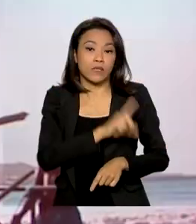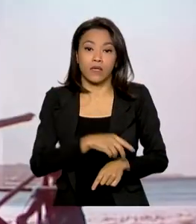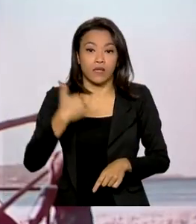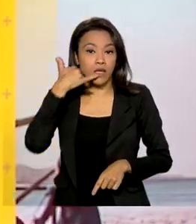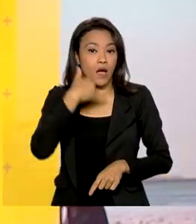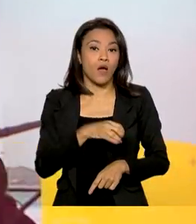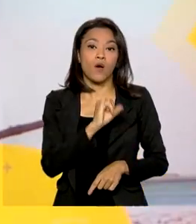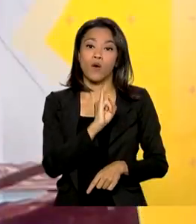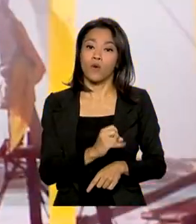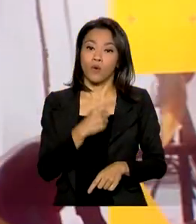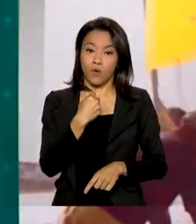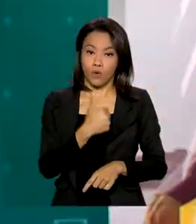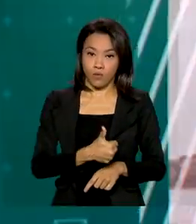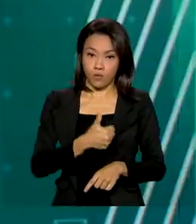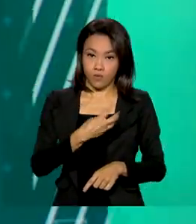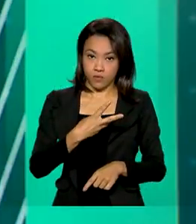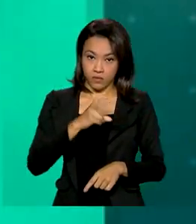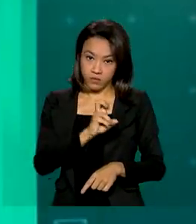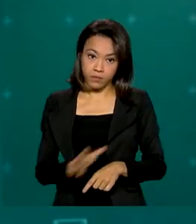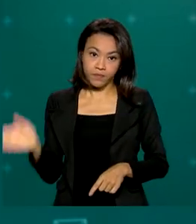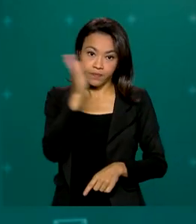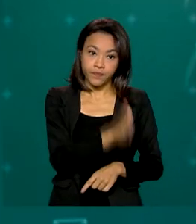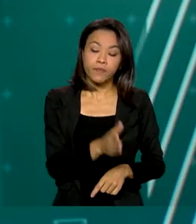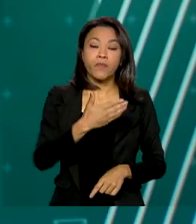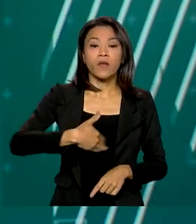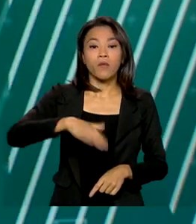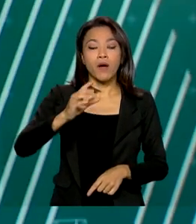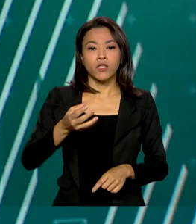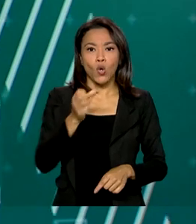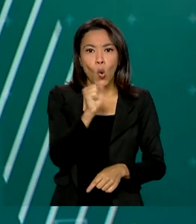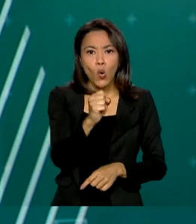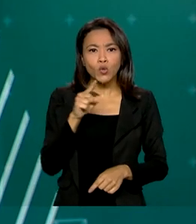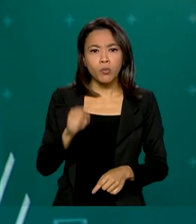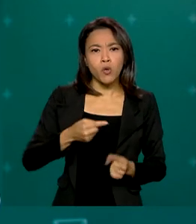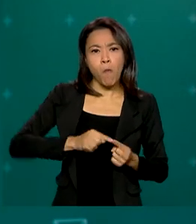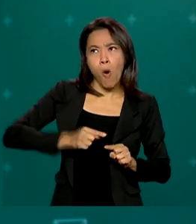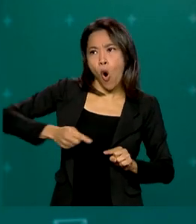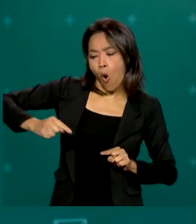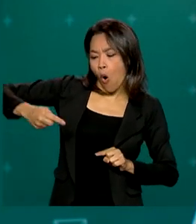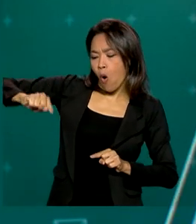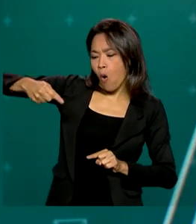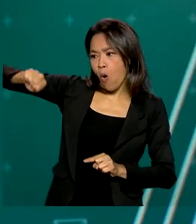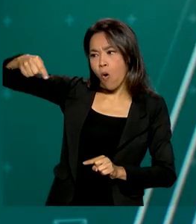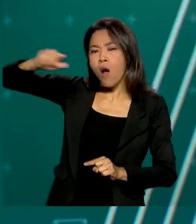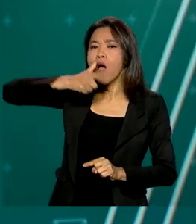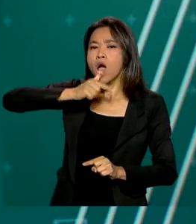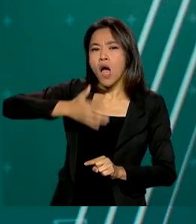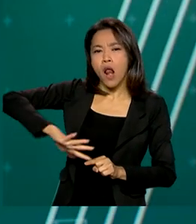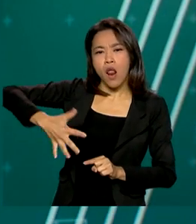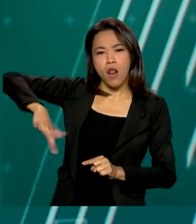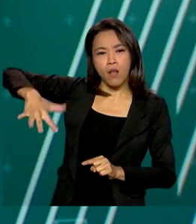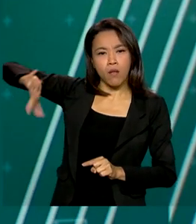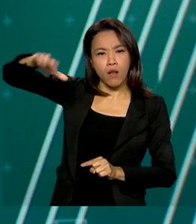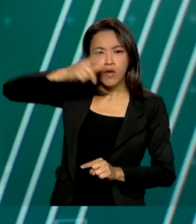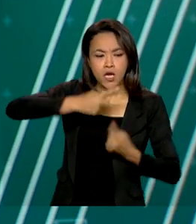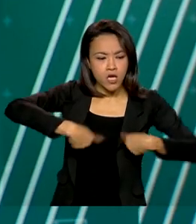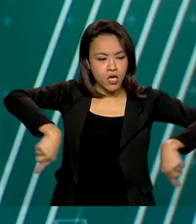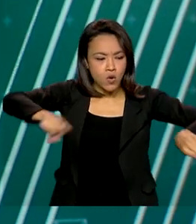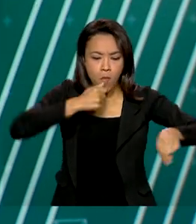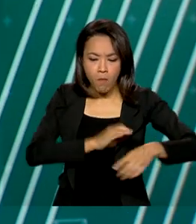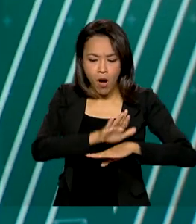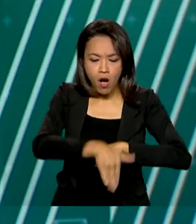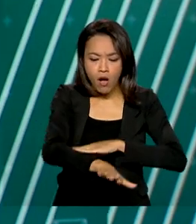Com mais de 8 mil quilômetros de litoral e uma infinidade de rios e lagos, o Brasil é um país com potencial para